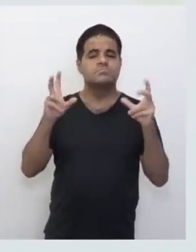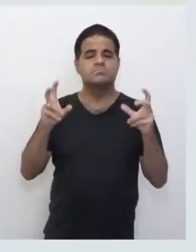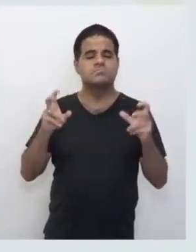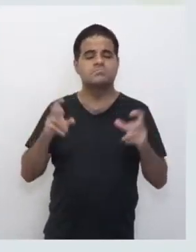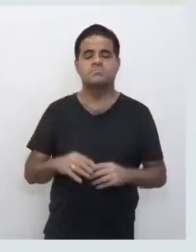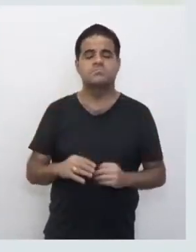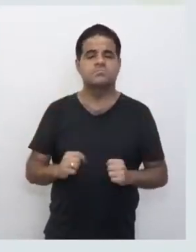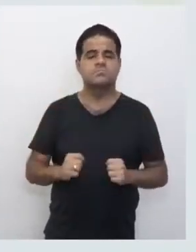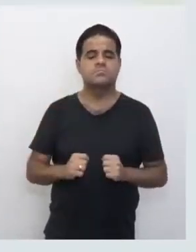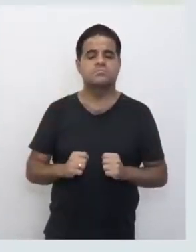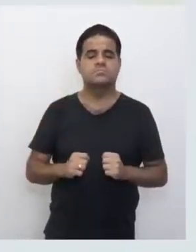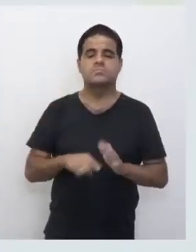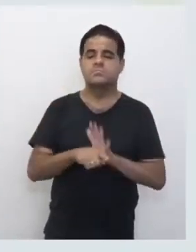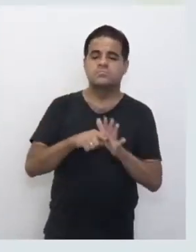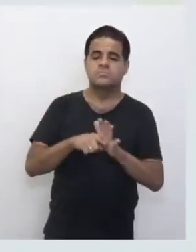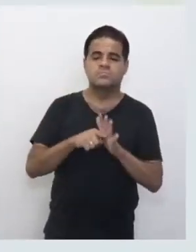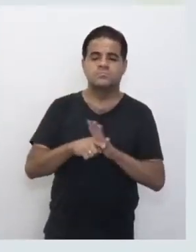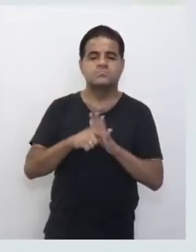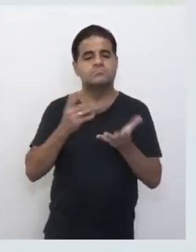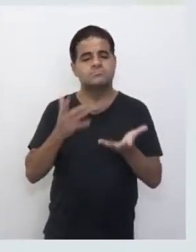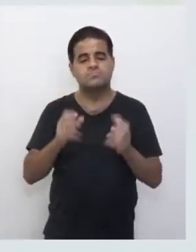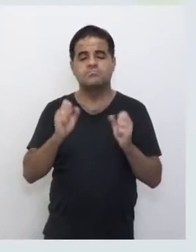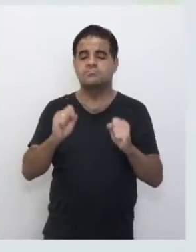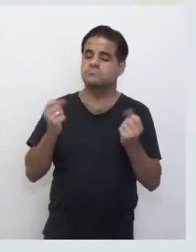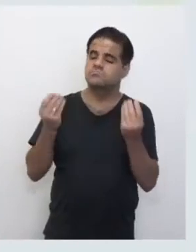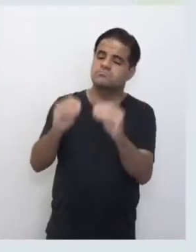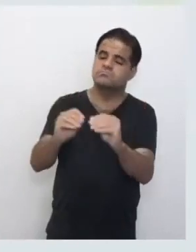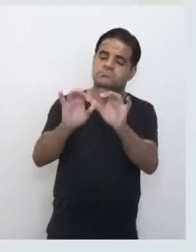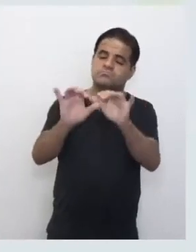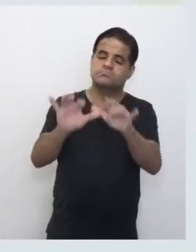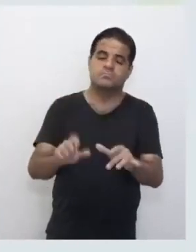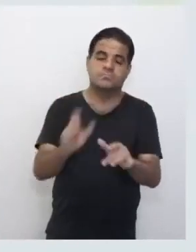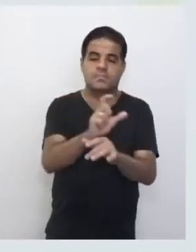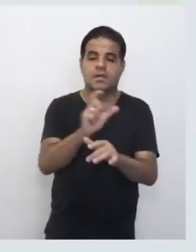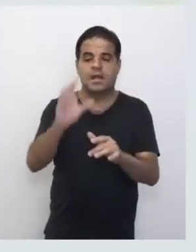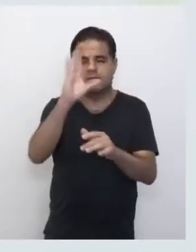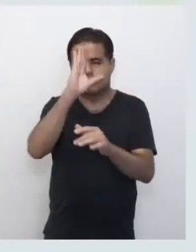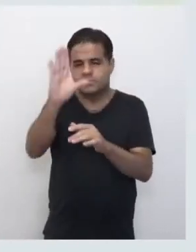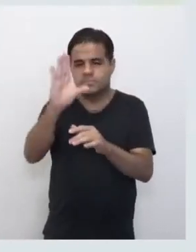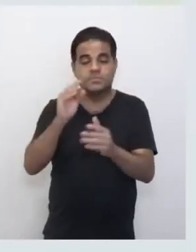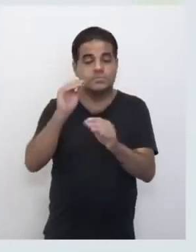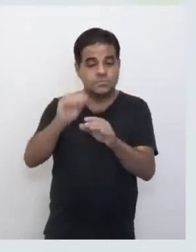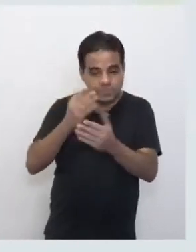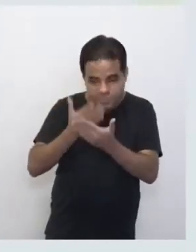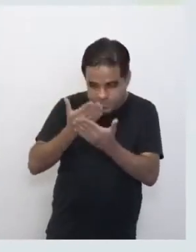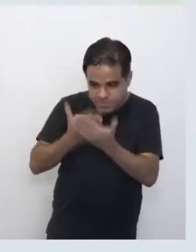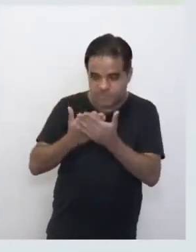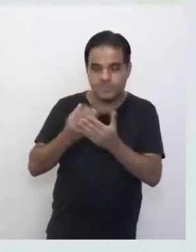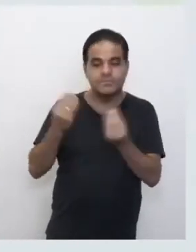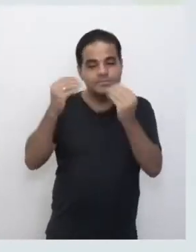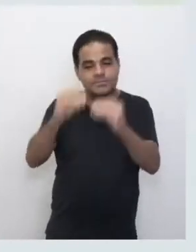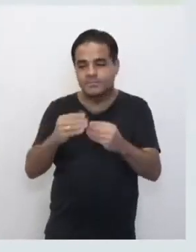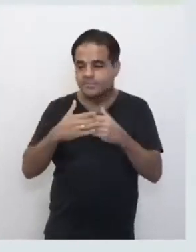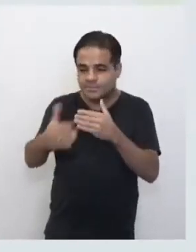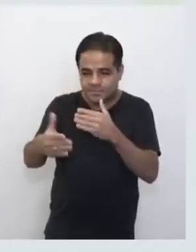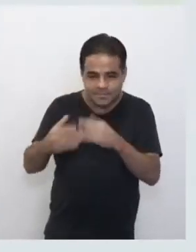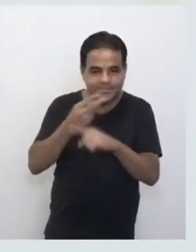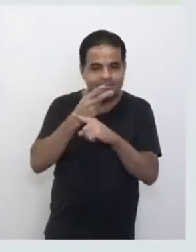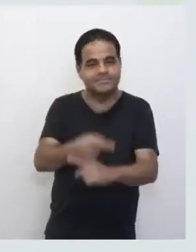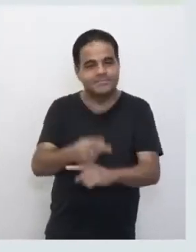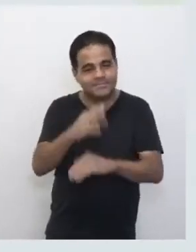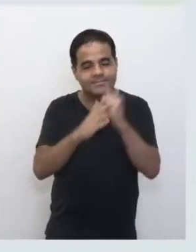análise sintática. Então, você pode colocar aqui palavras-chave para encontrar as aulas, ou você também pode procurar por